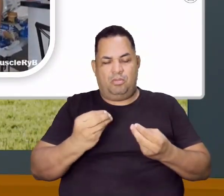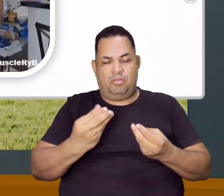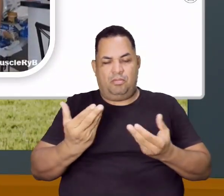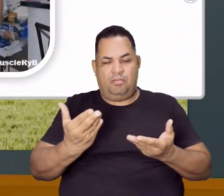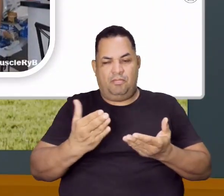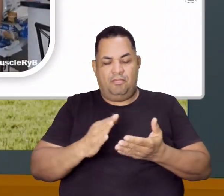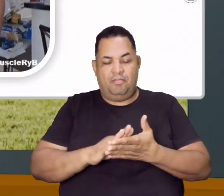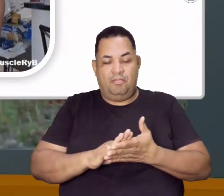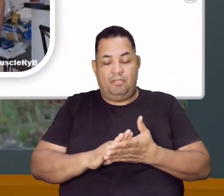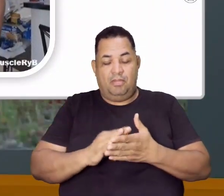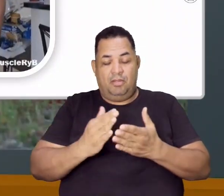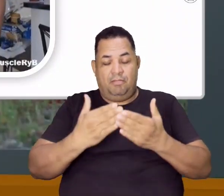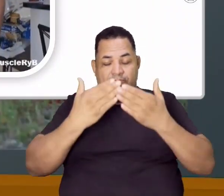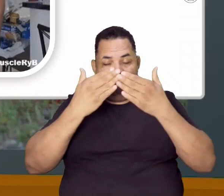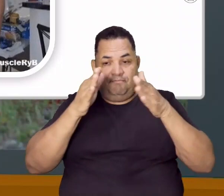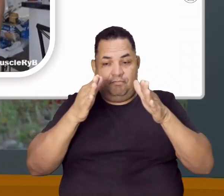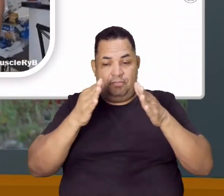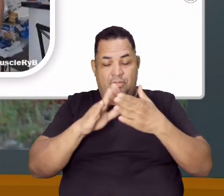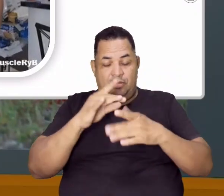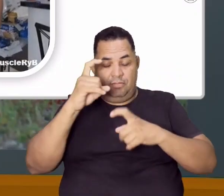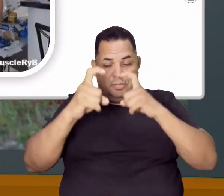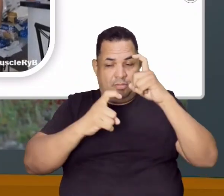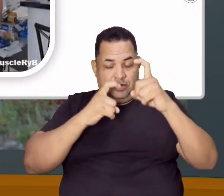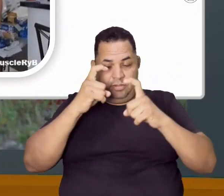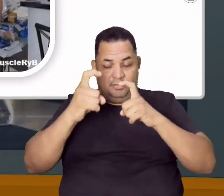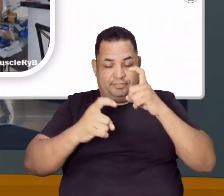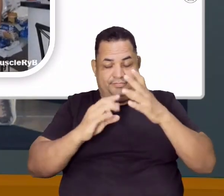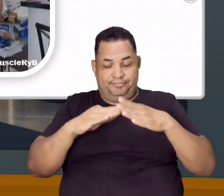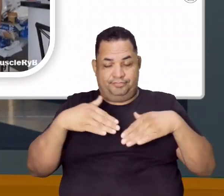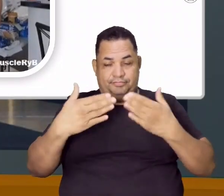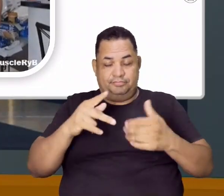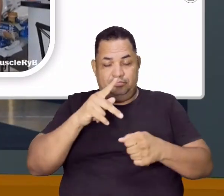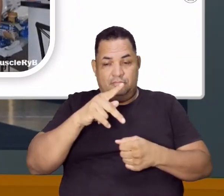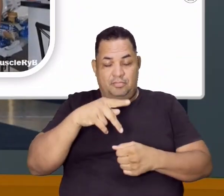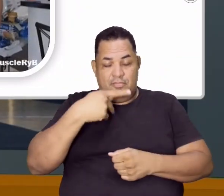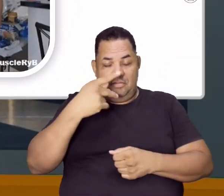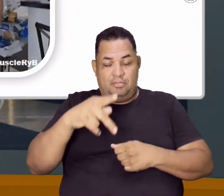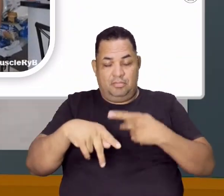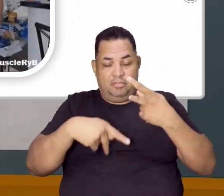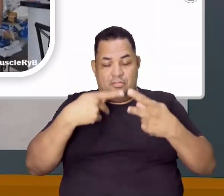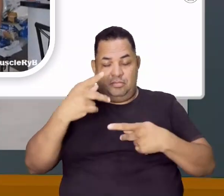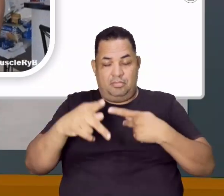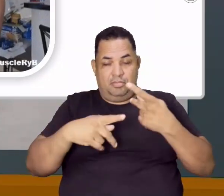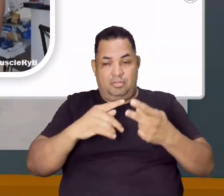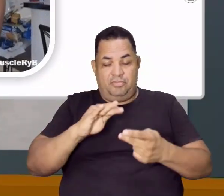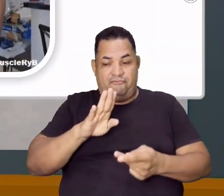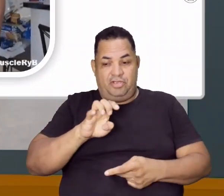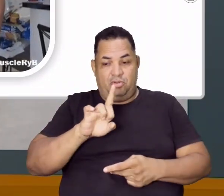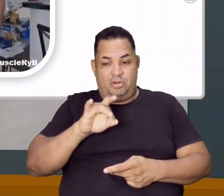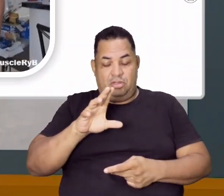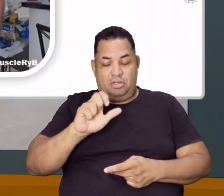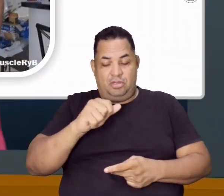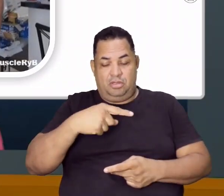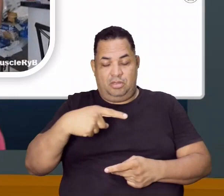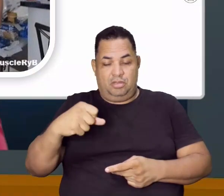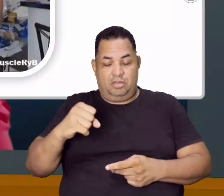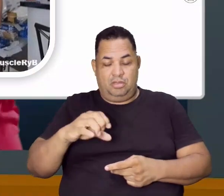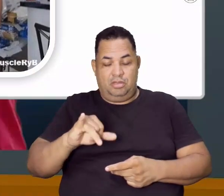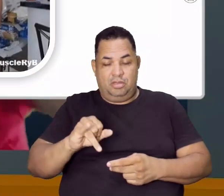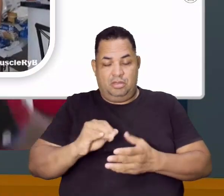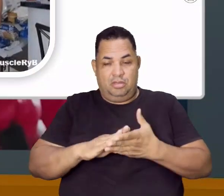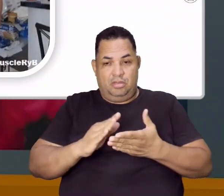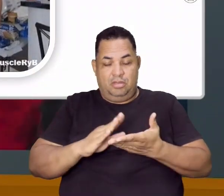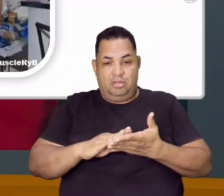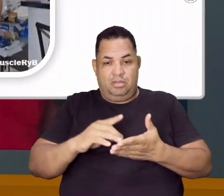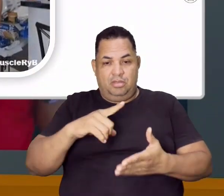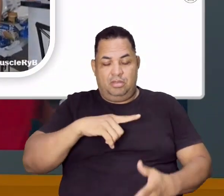esse é o alerta, essa é a nossa conversa aqui agora quando a gente fala de vigorexia. A gente tá falando de excessos.